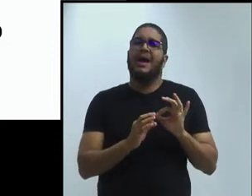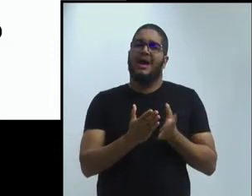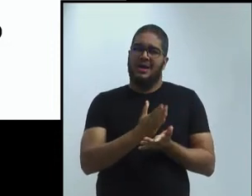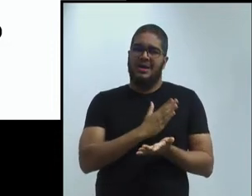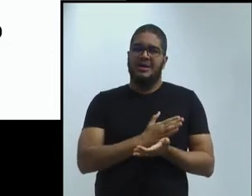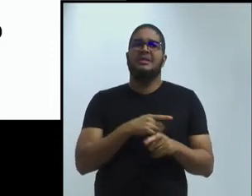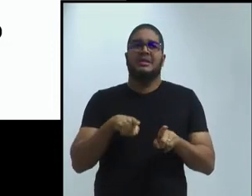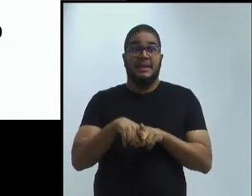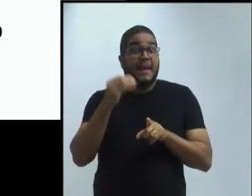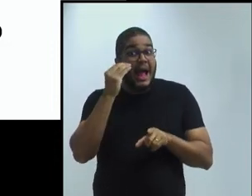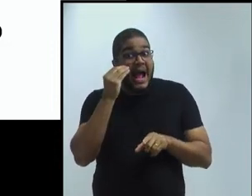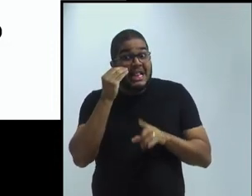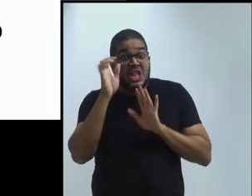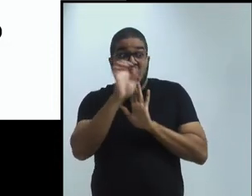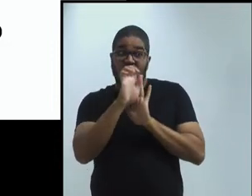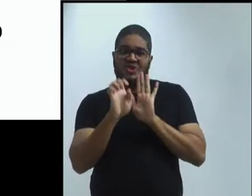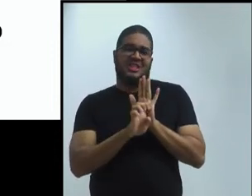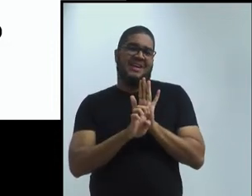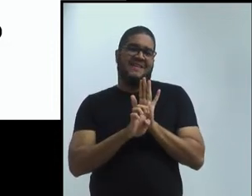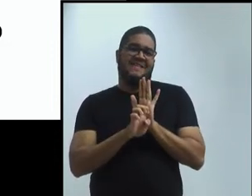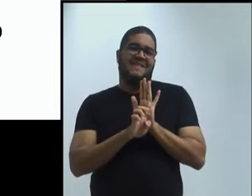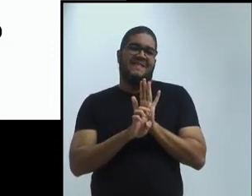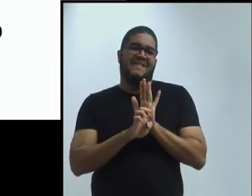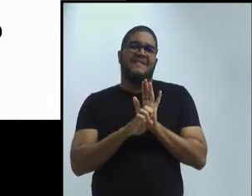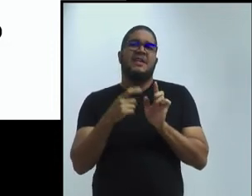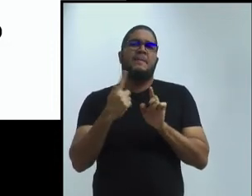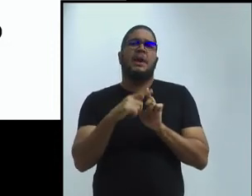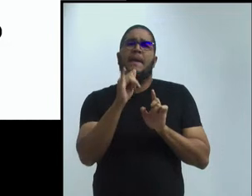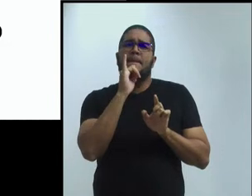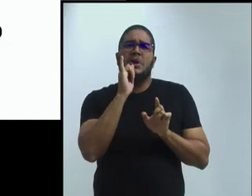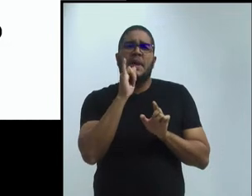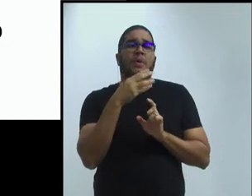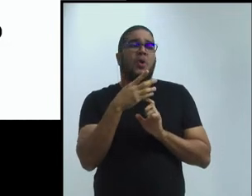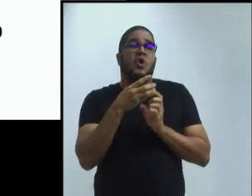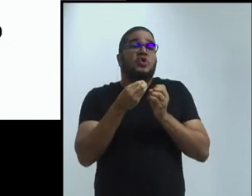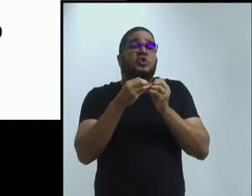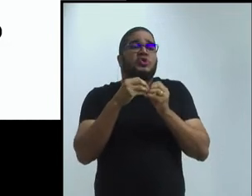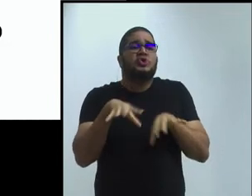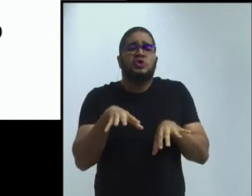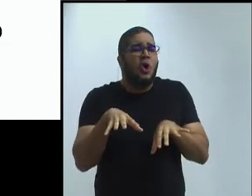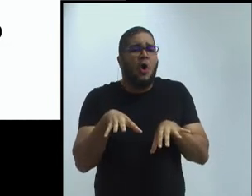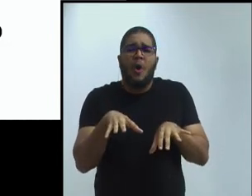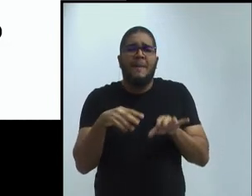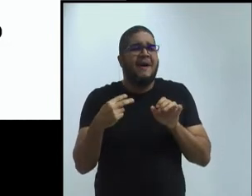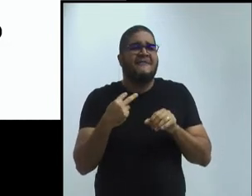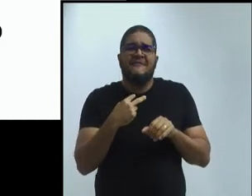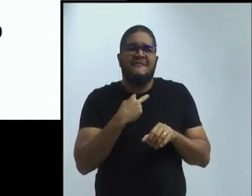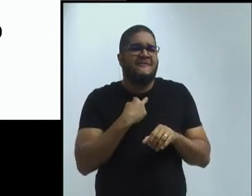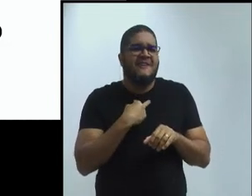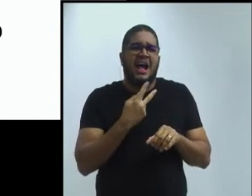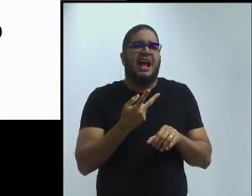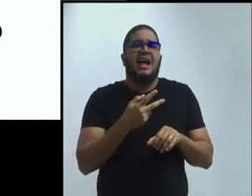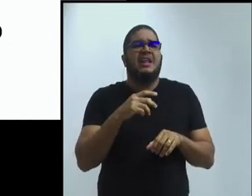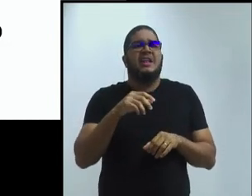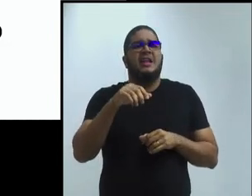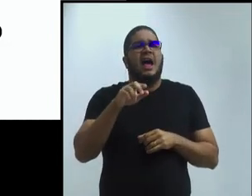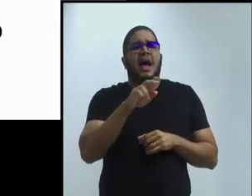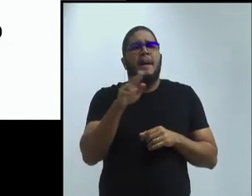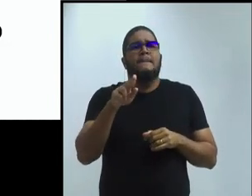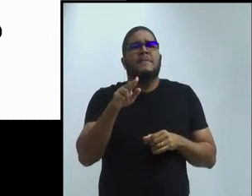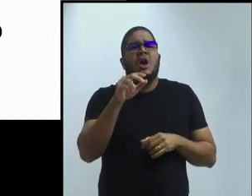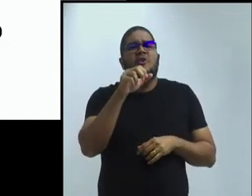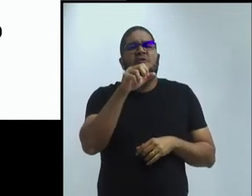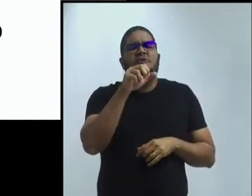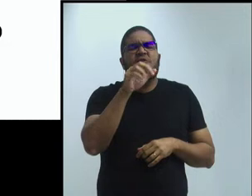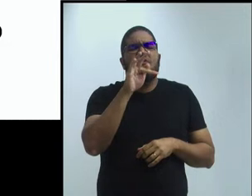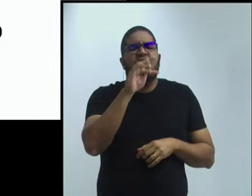porque geralmente sobra vaga na Fulbright, sobra vaga nos programas aqui da América do Sul,